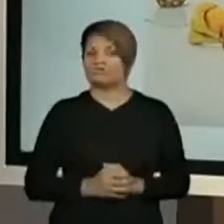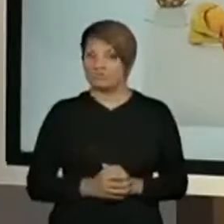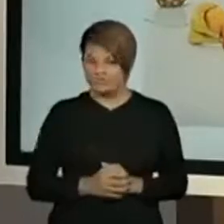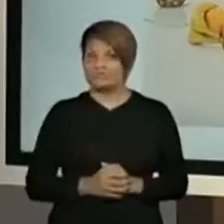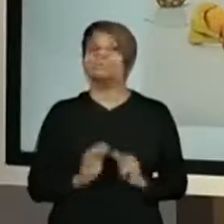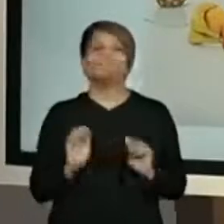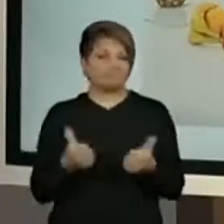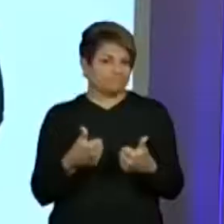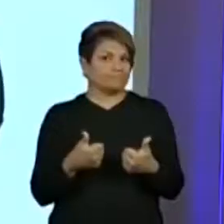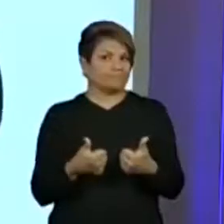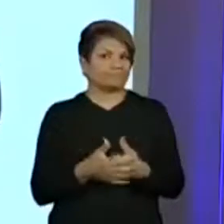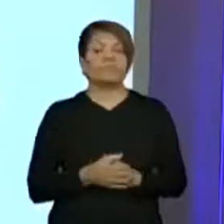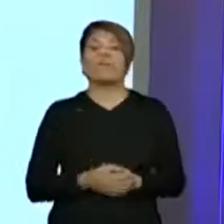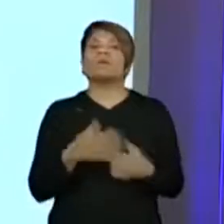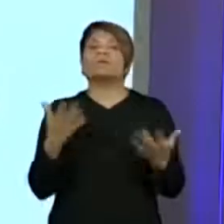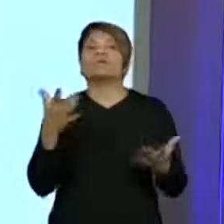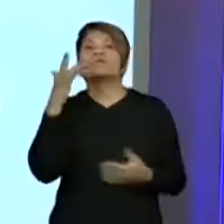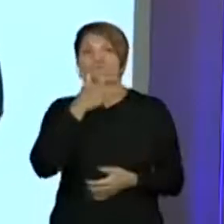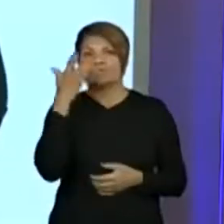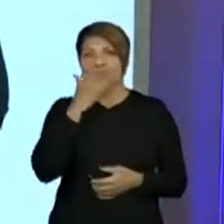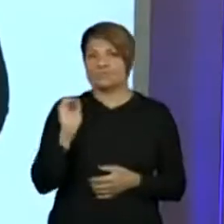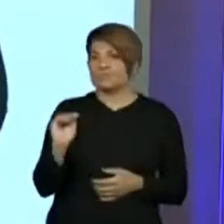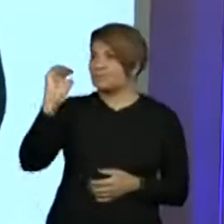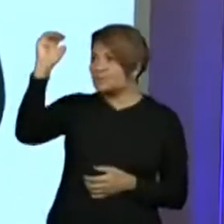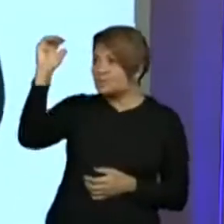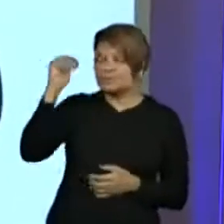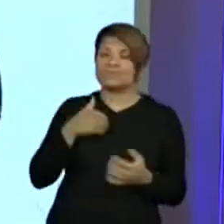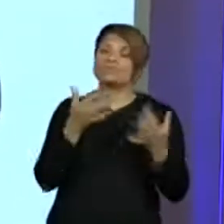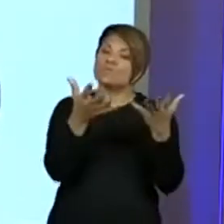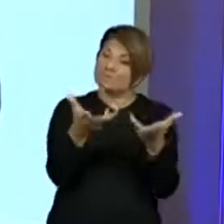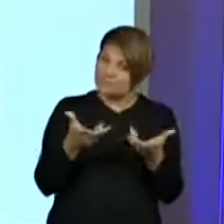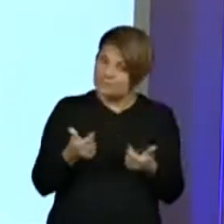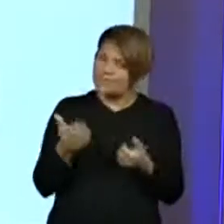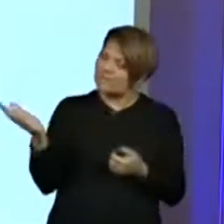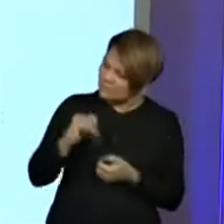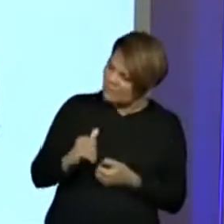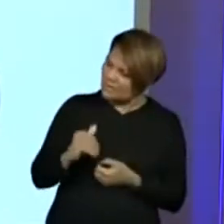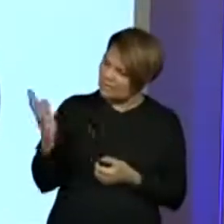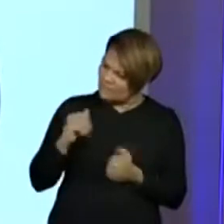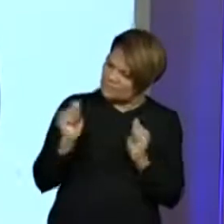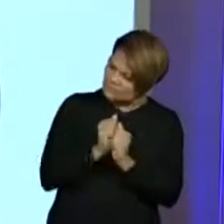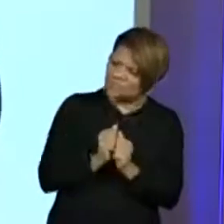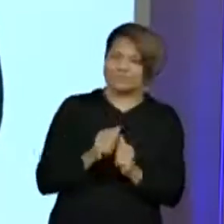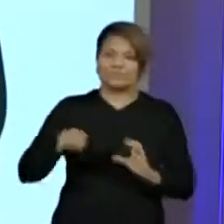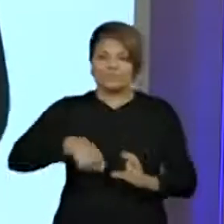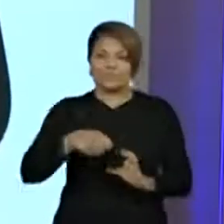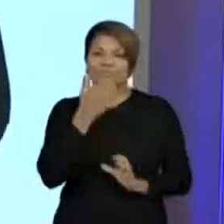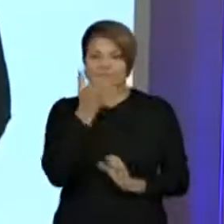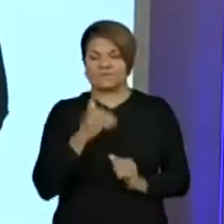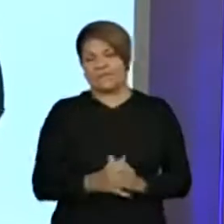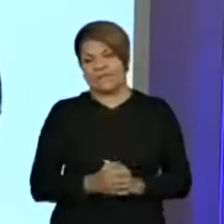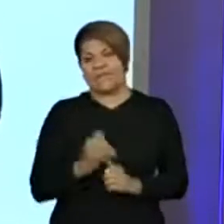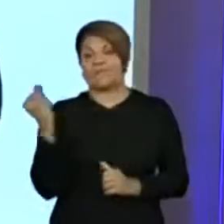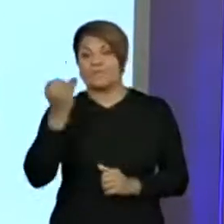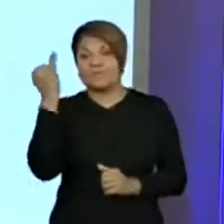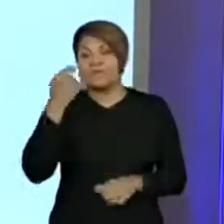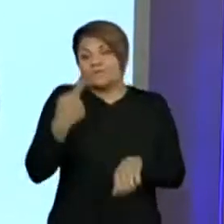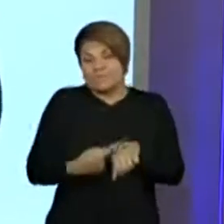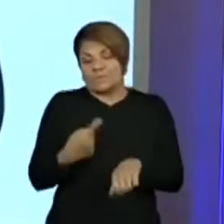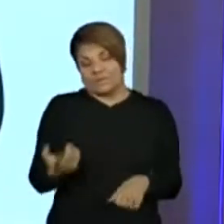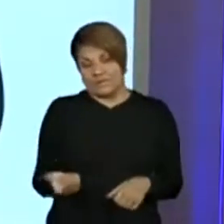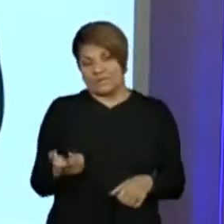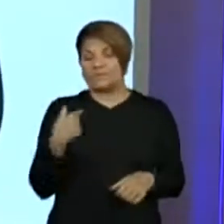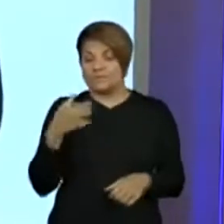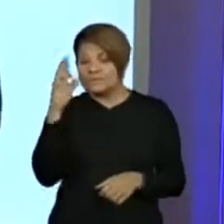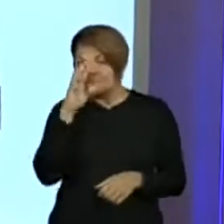um adulto. Tudo E é gostoso o adulto convidar a criança para estar na cozinha. É importante pra eles nesse momento, Sim. Com a supervisão, com